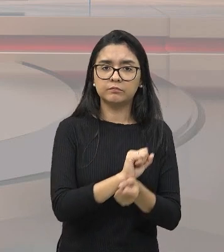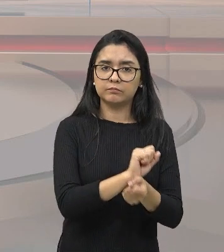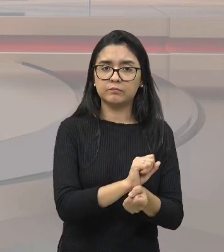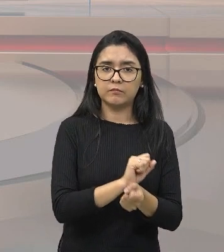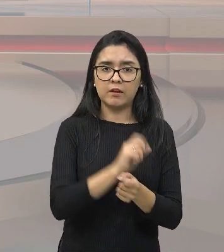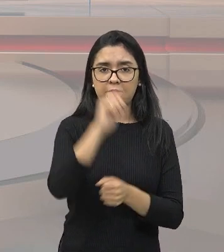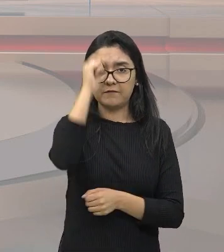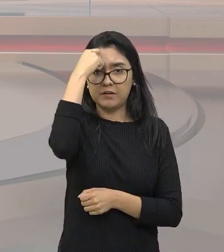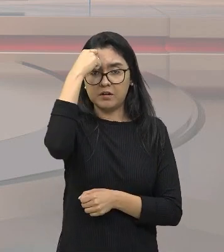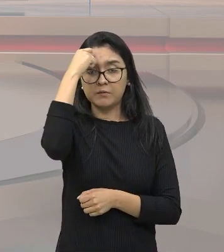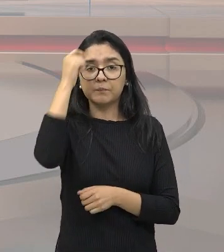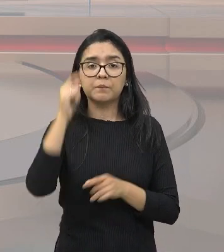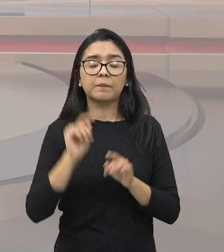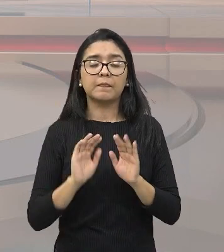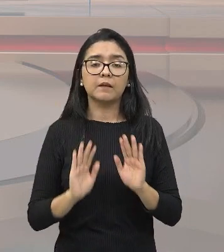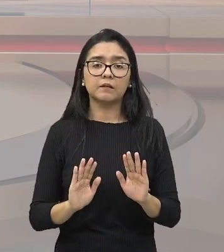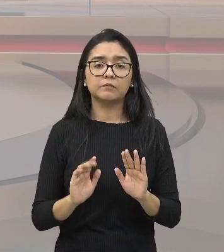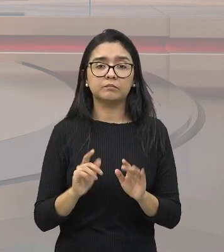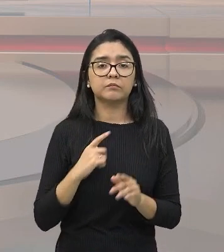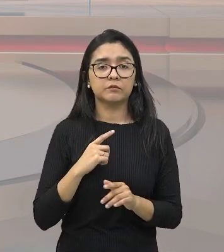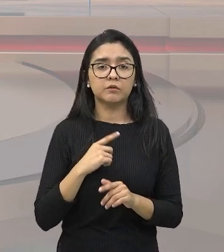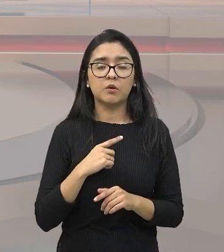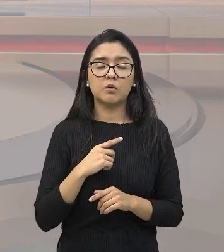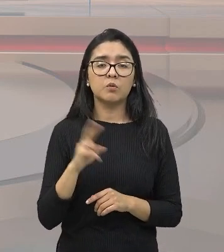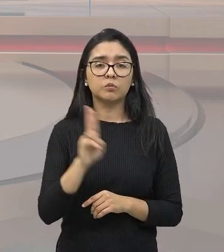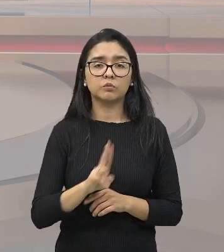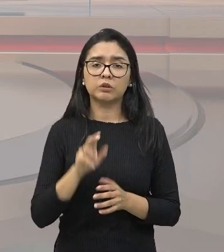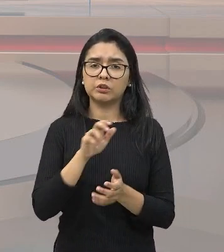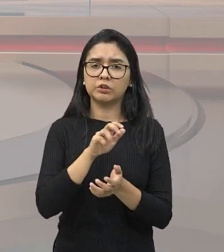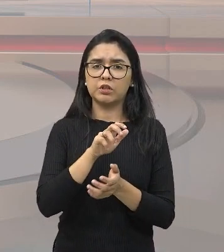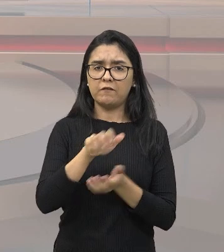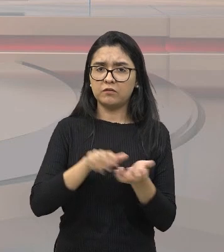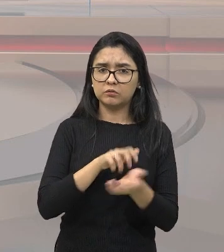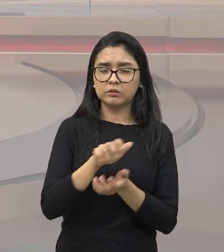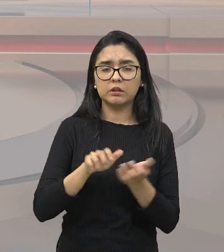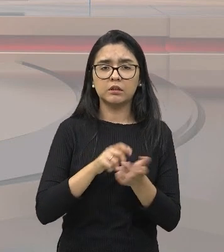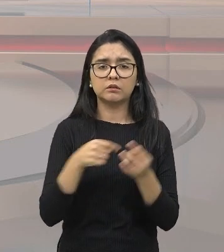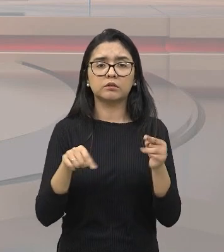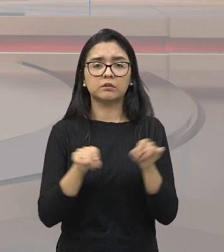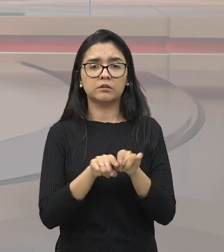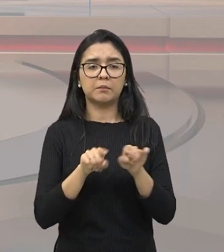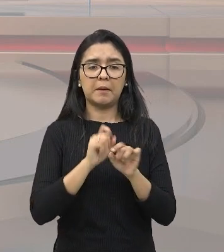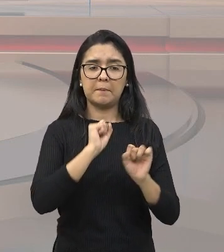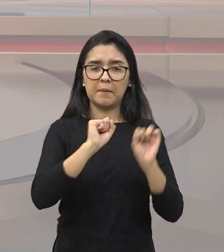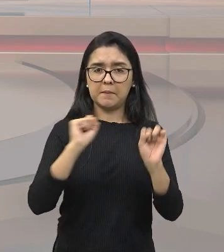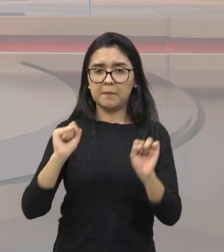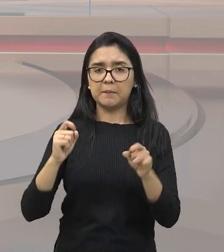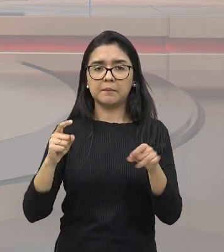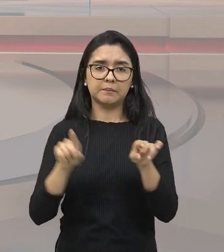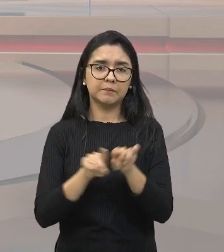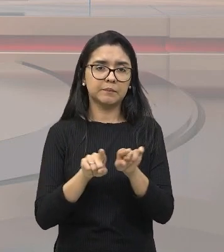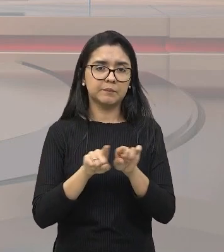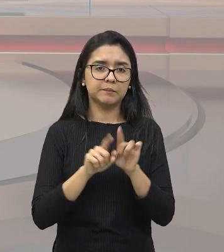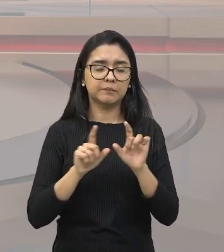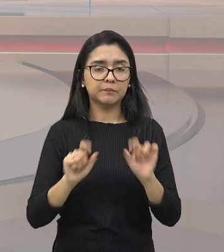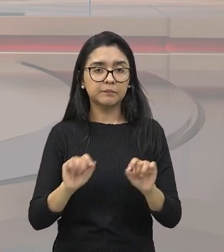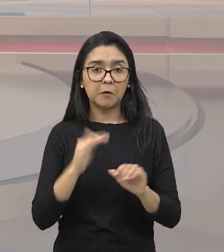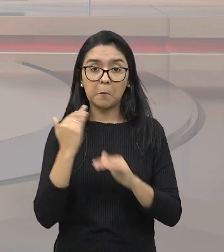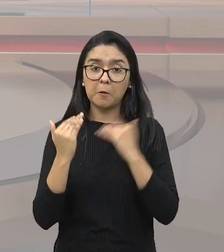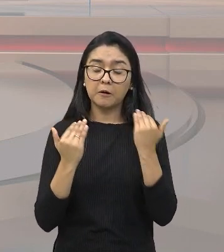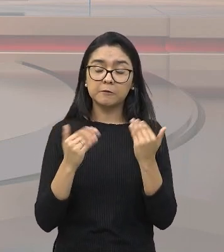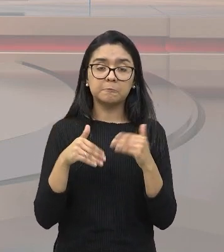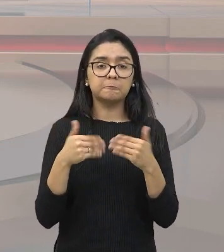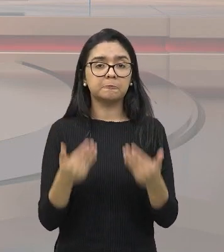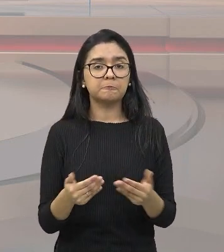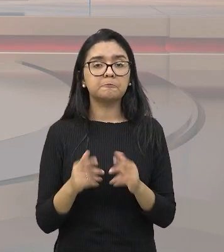De repente, pegassem armas, se revoltassem e também os desvivessem, vamos colocar nesses termos. Então, isso